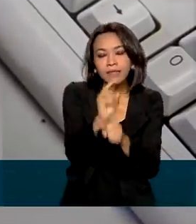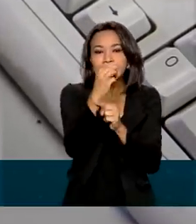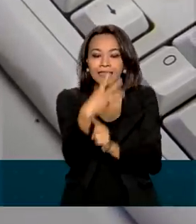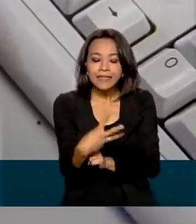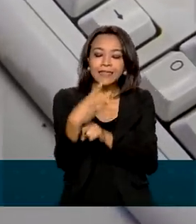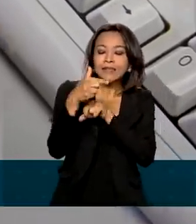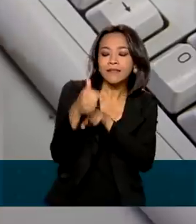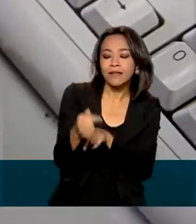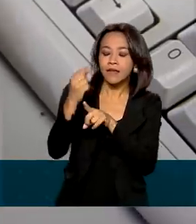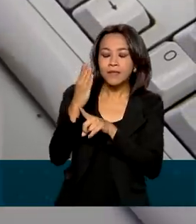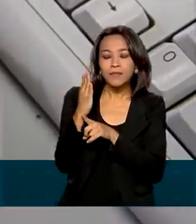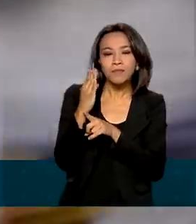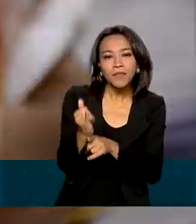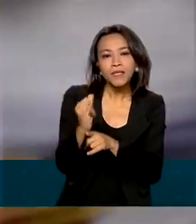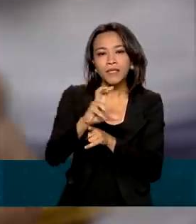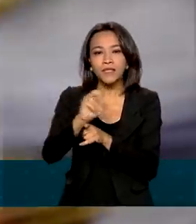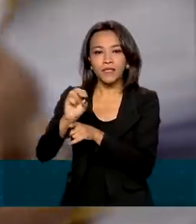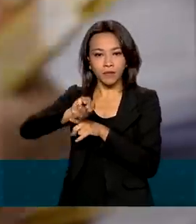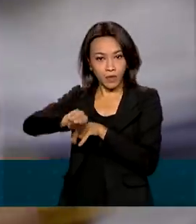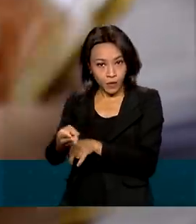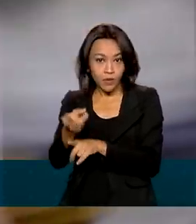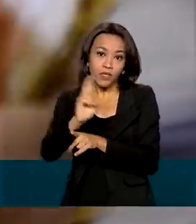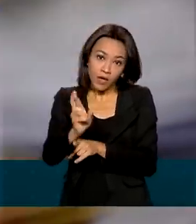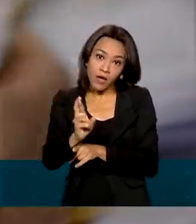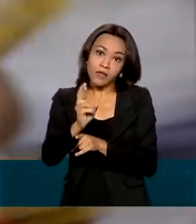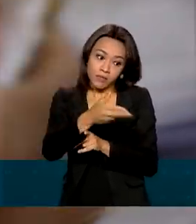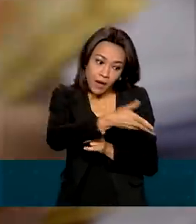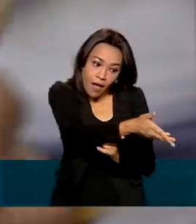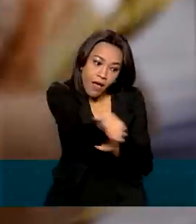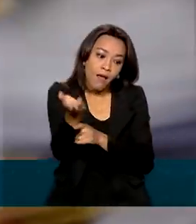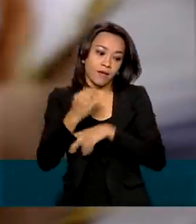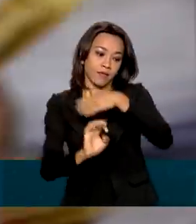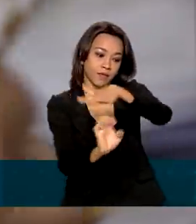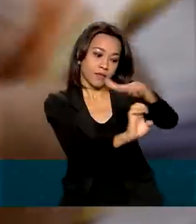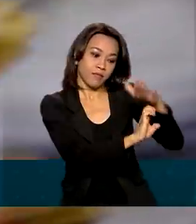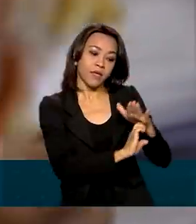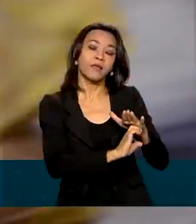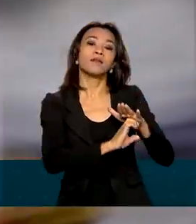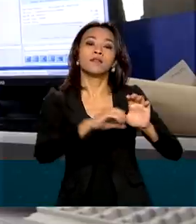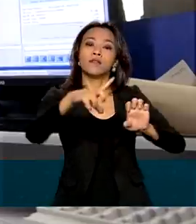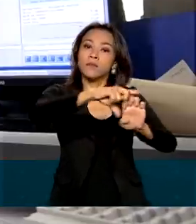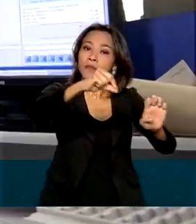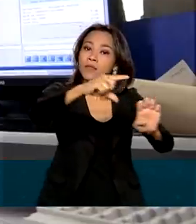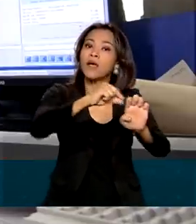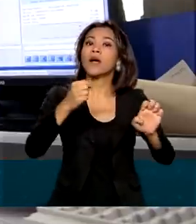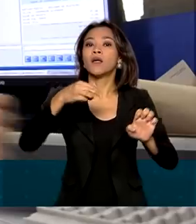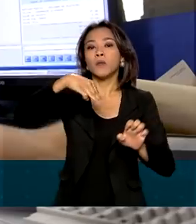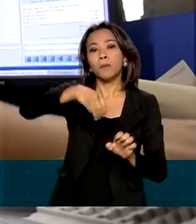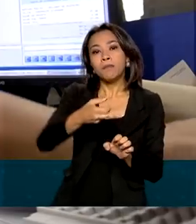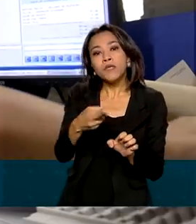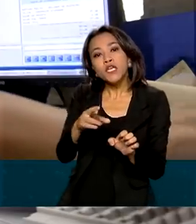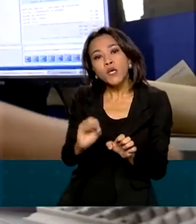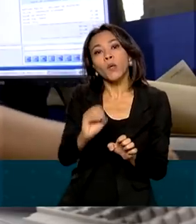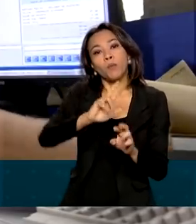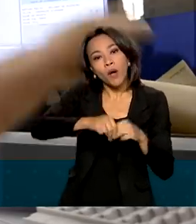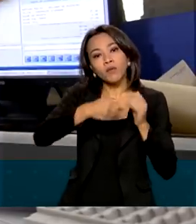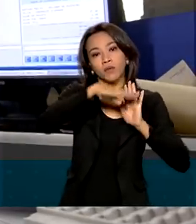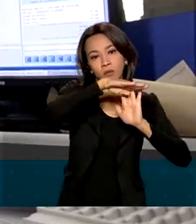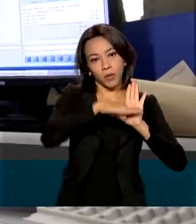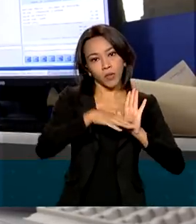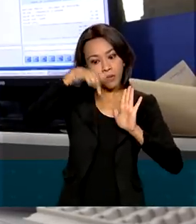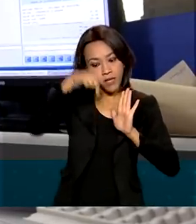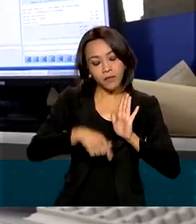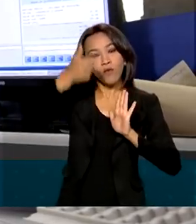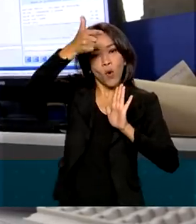bilhões e meio de reais aos micro e pequenos empresários por meio do Pronamp. Este ano, o programa foi